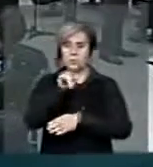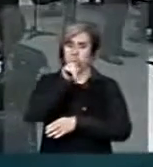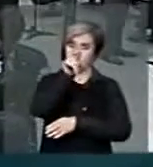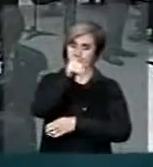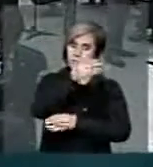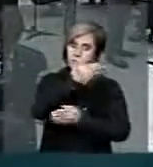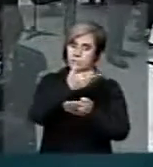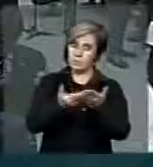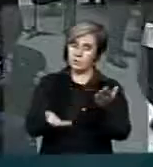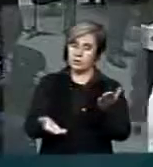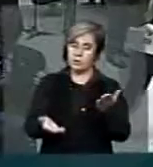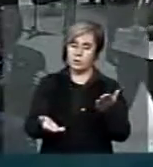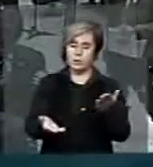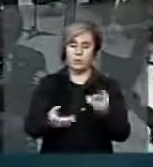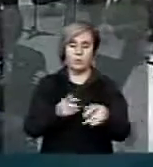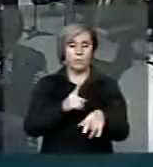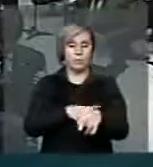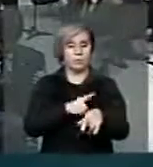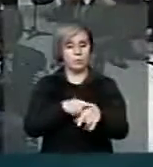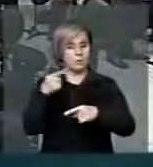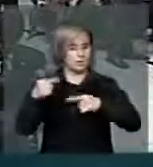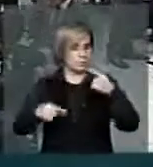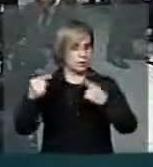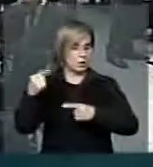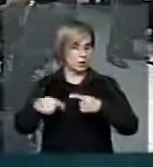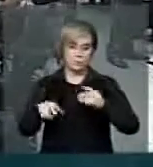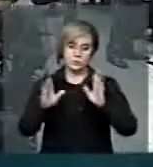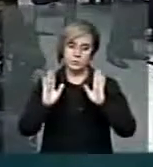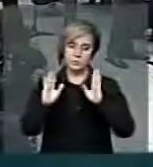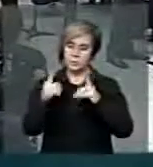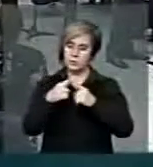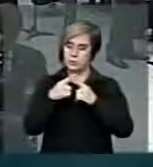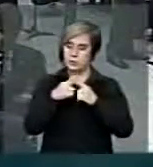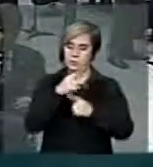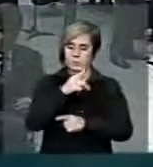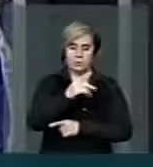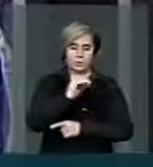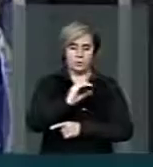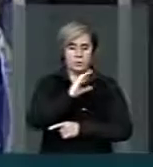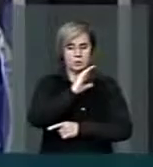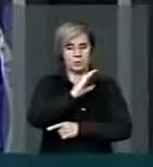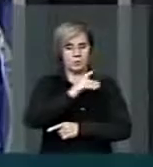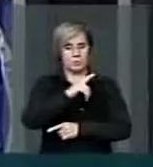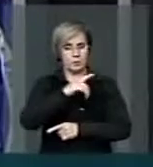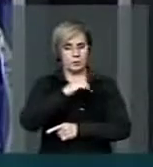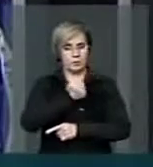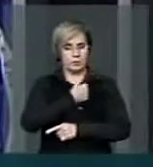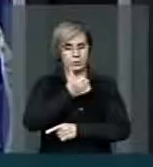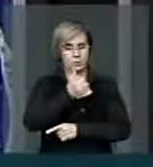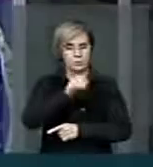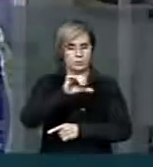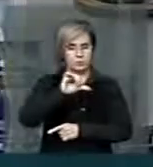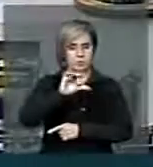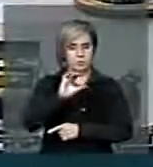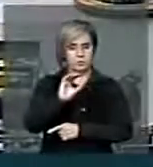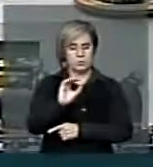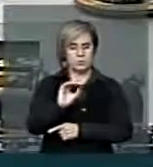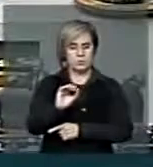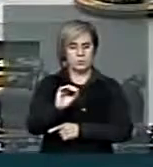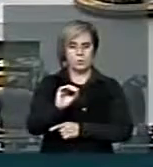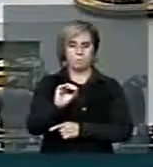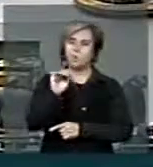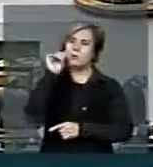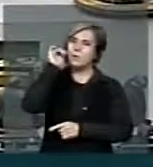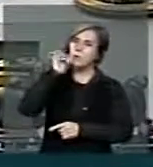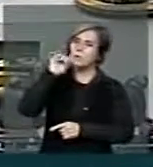se você perdeu o momento da discussão, porque a PEC ela percorreu, PEC 190, dona Zezé, presidente